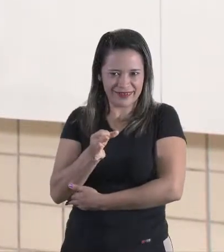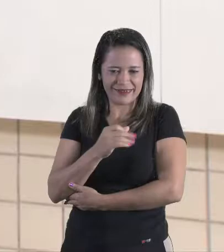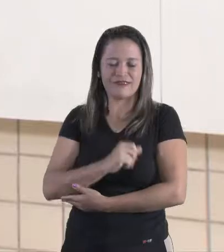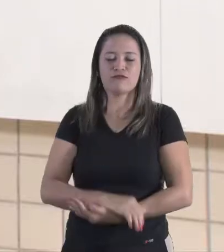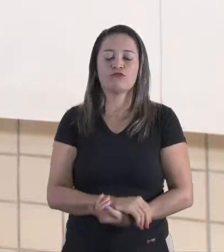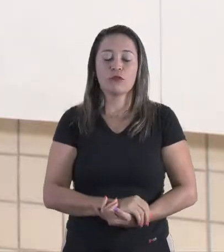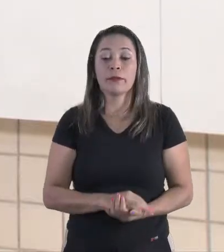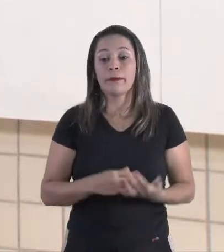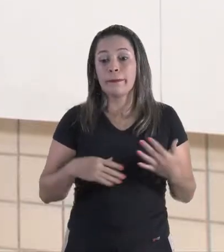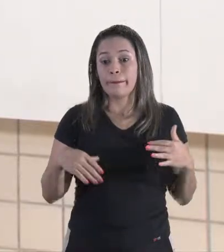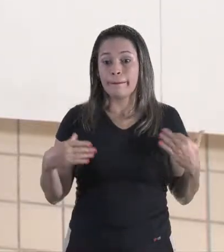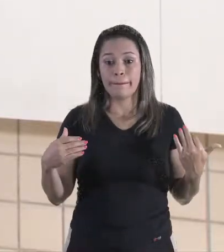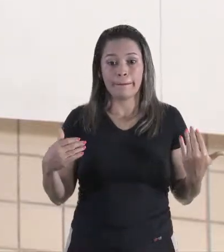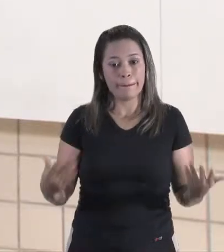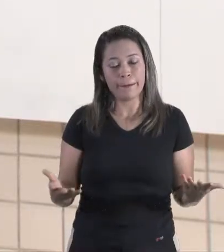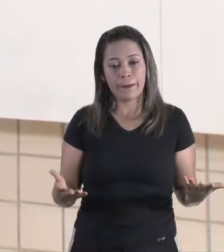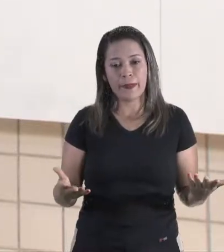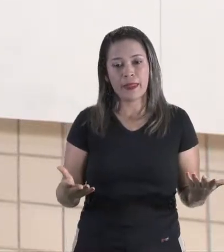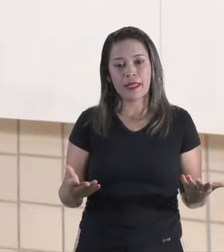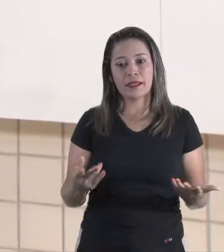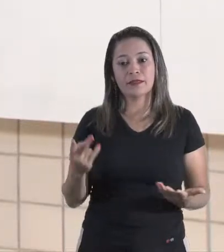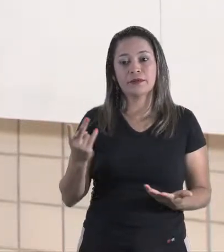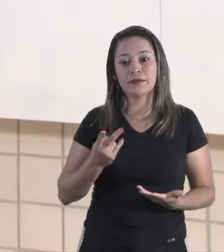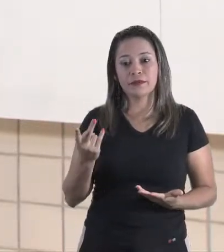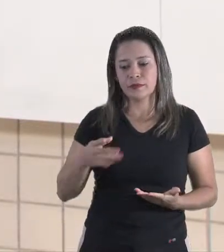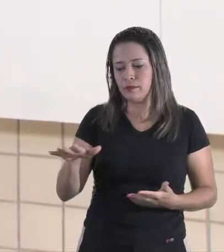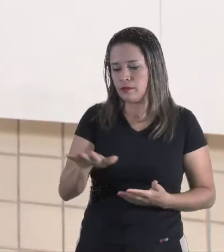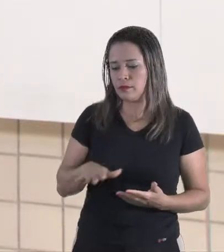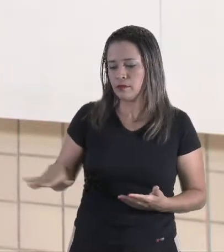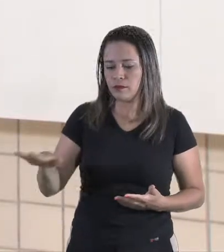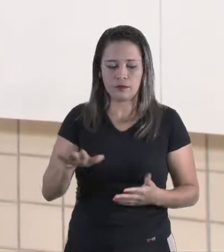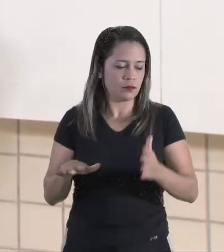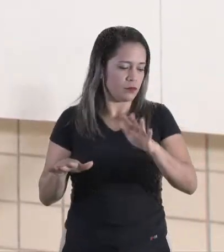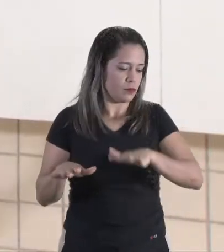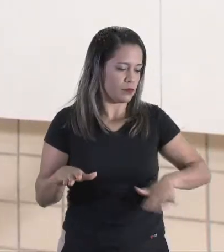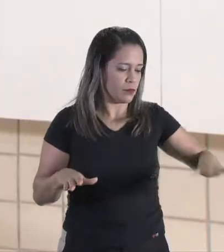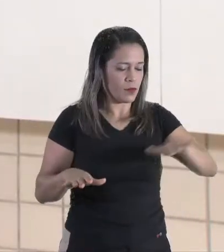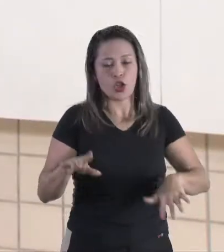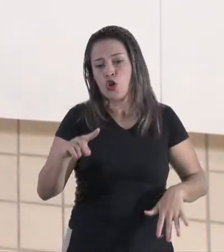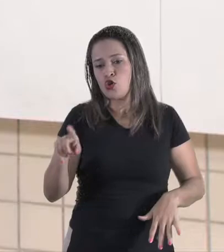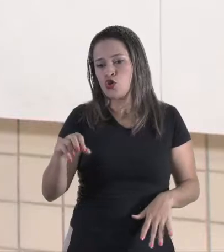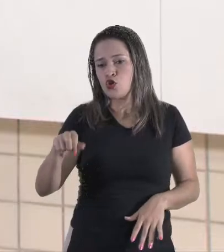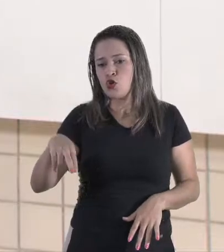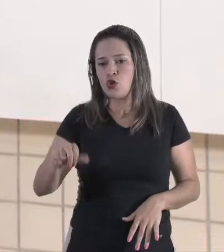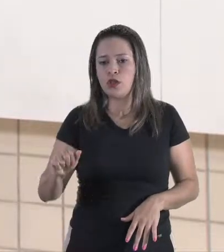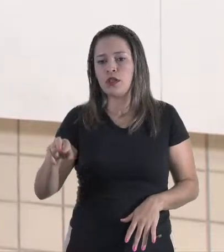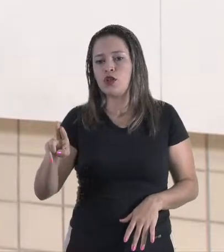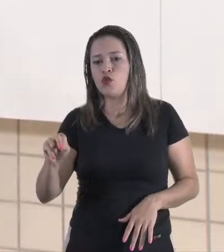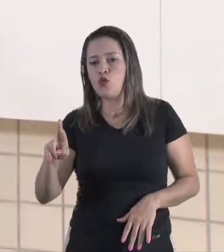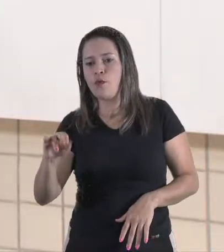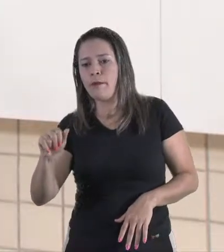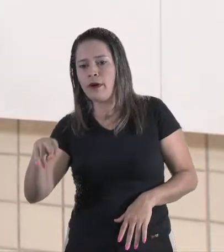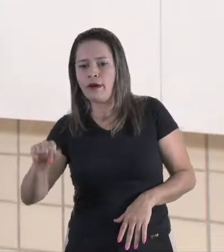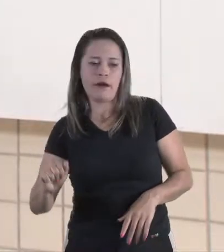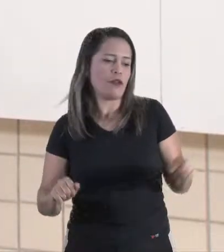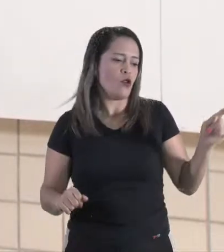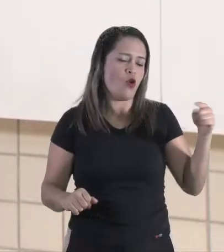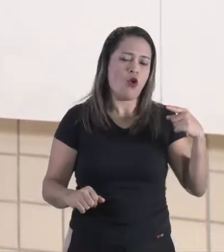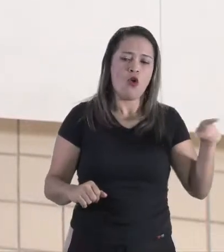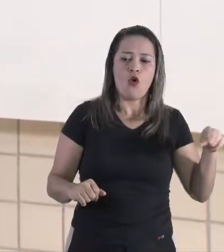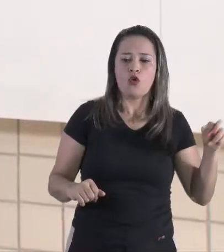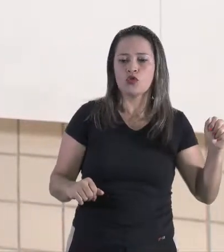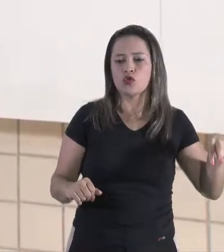E, nessas duas zonas, tanto na zona urbana, quanto na zona rural,